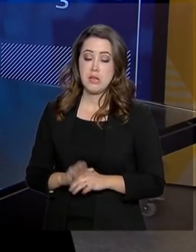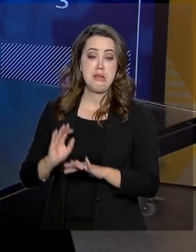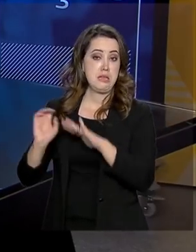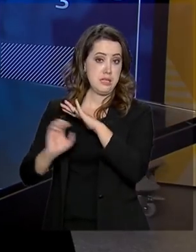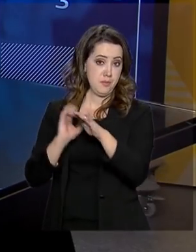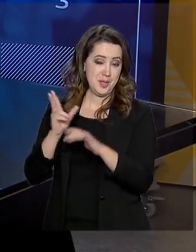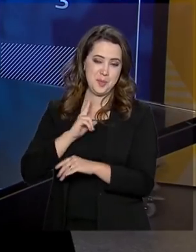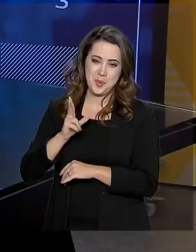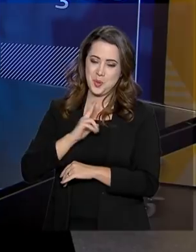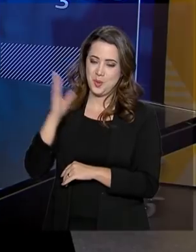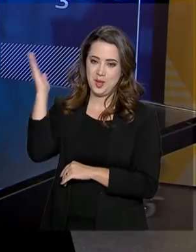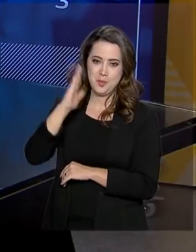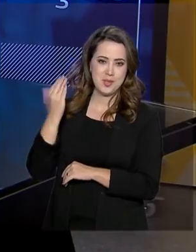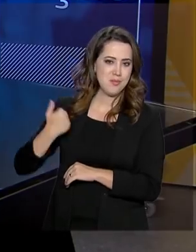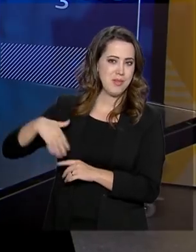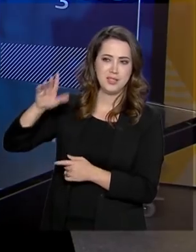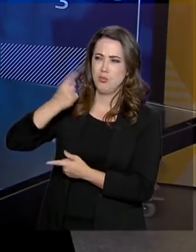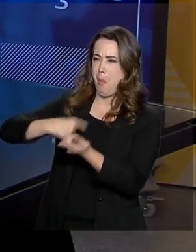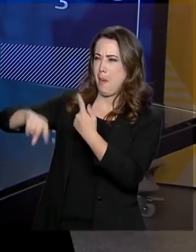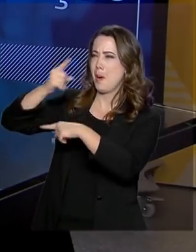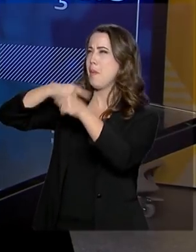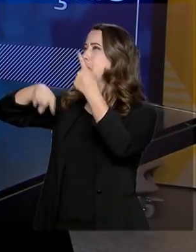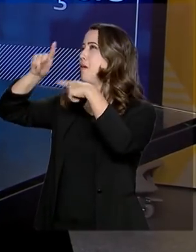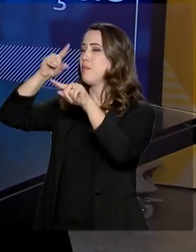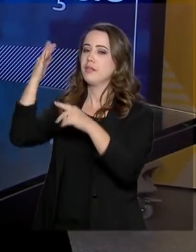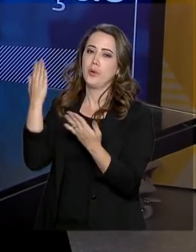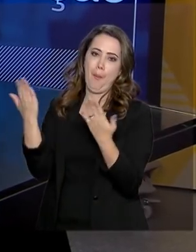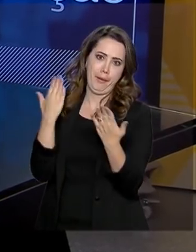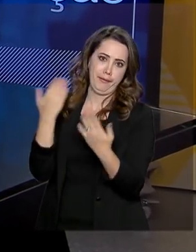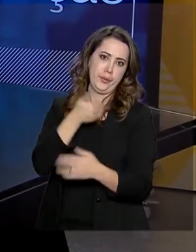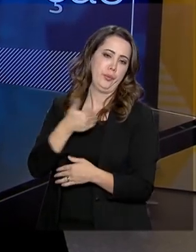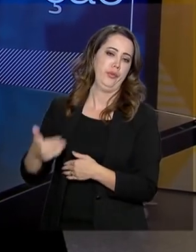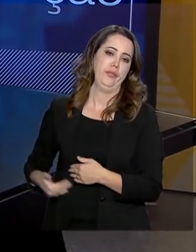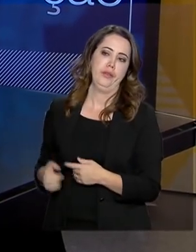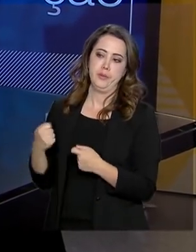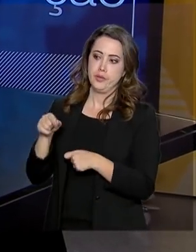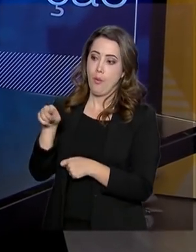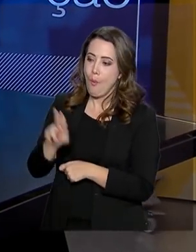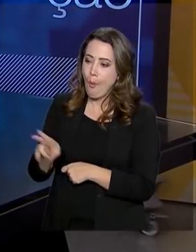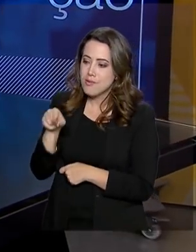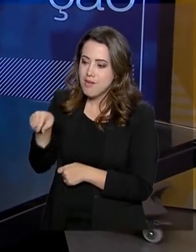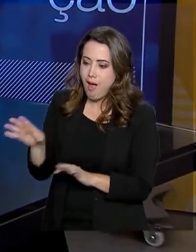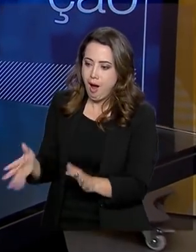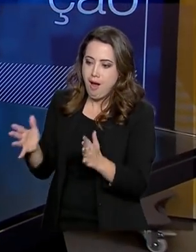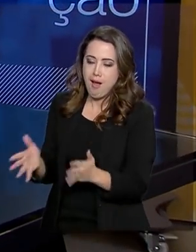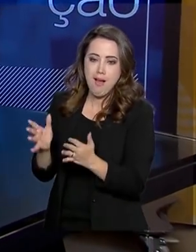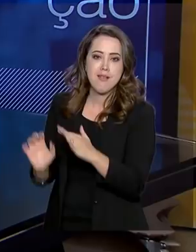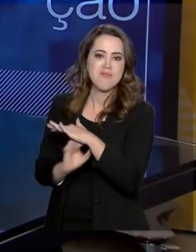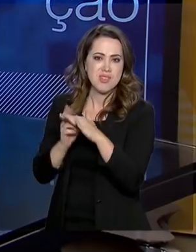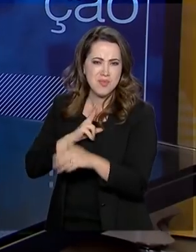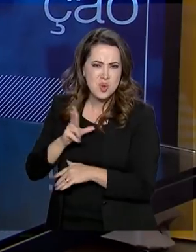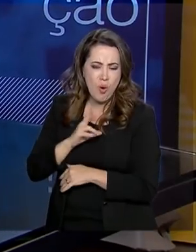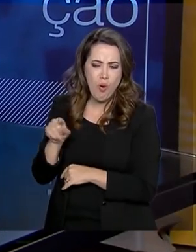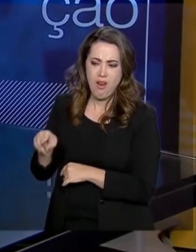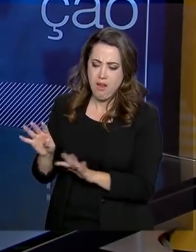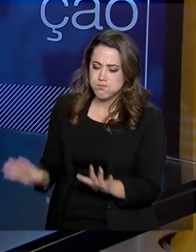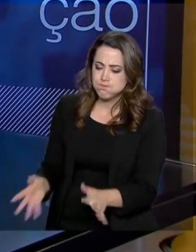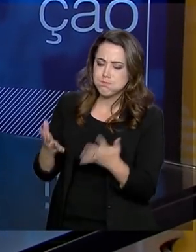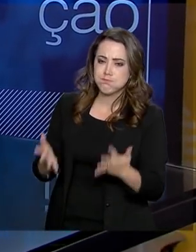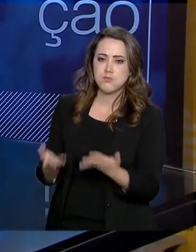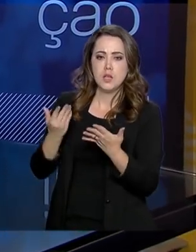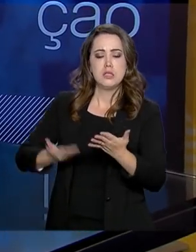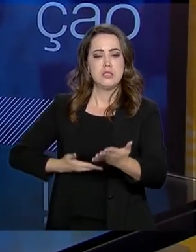brasileiro é muito mais dinâmico que o governo. Então, nós temos que utilizar essa inovação, essa energia do setor privado para produzir